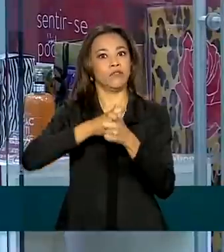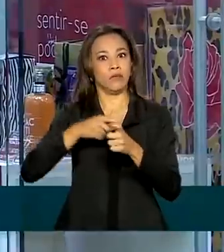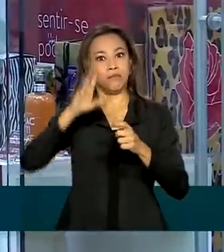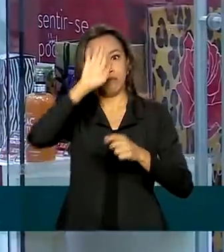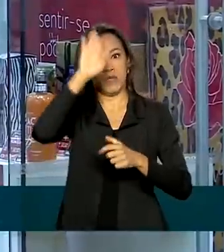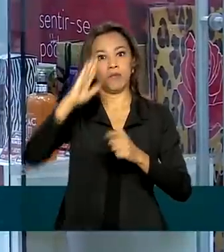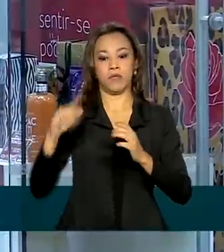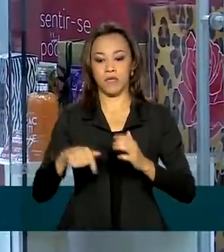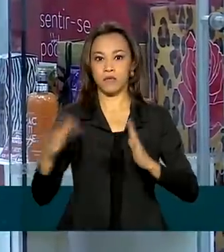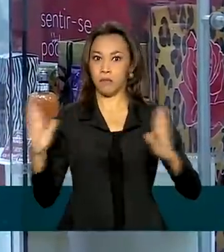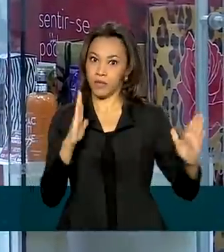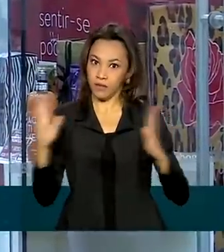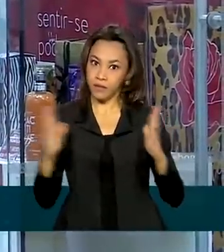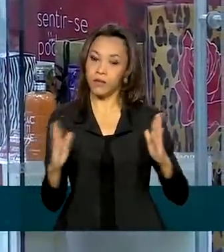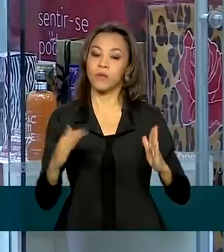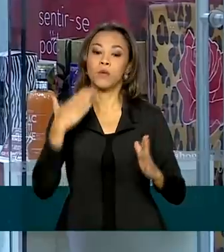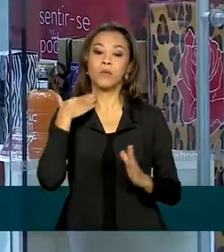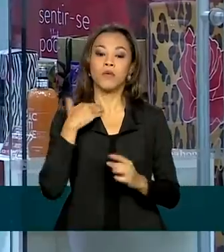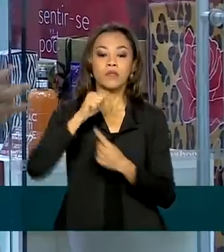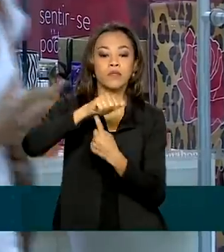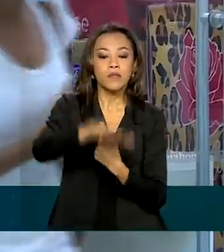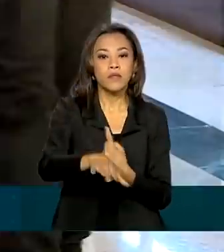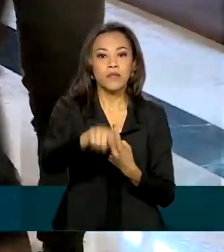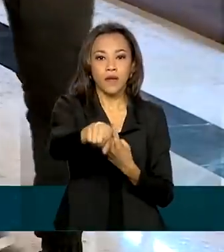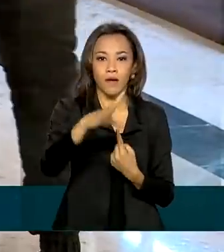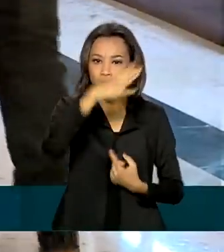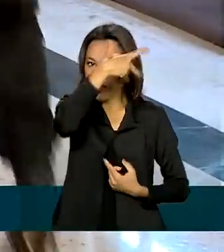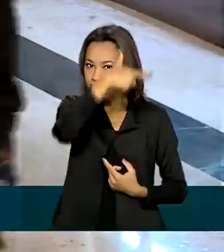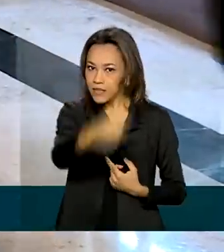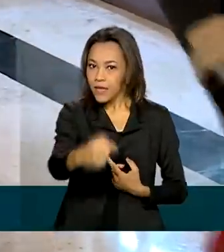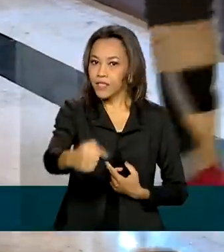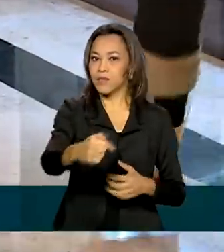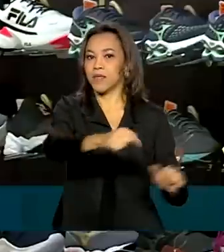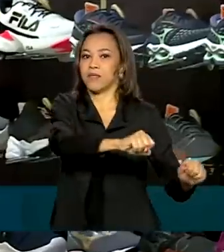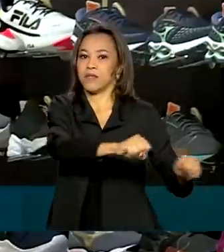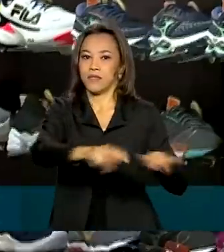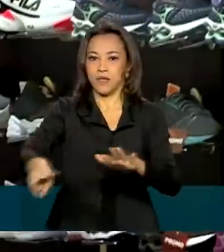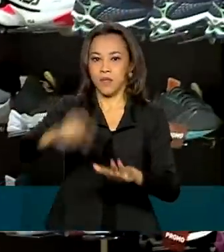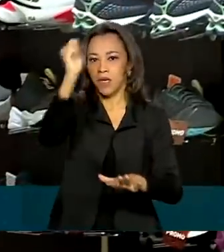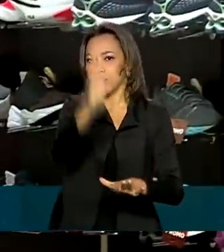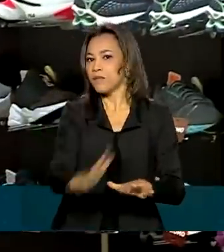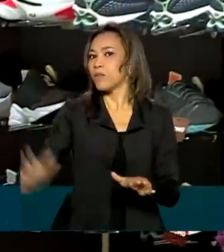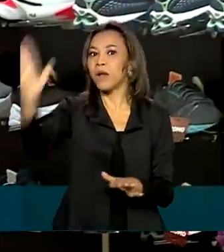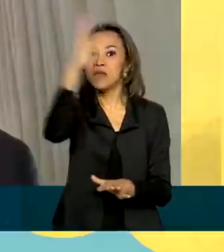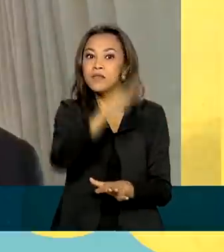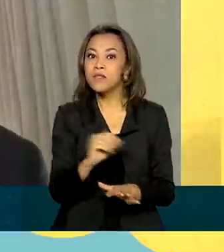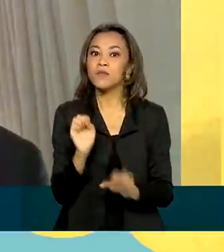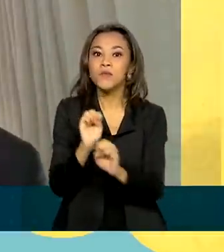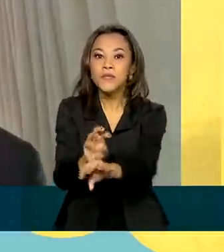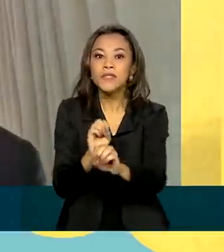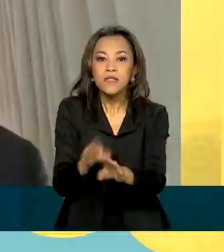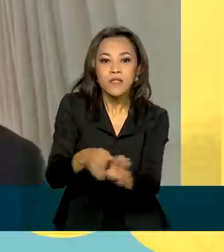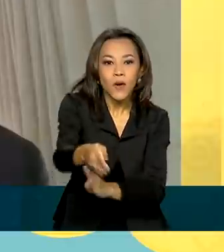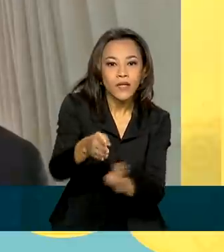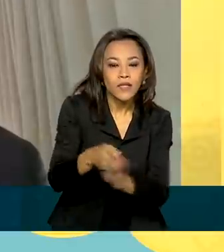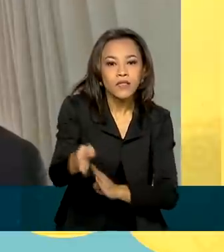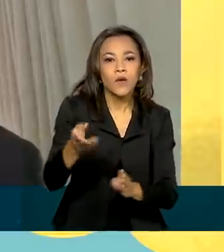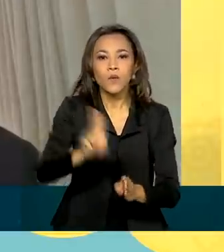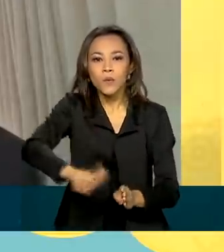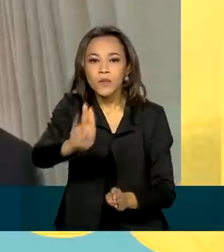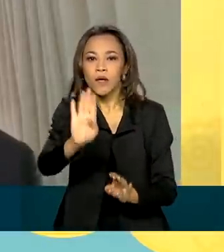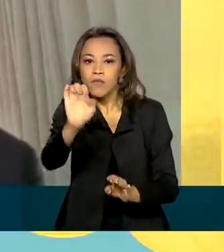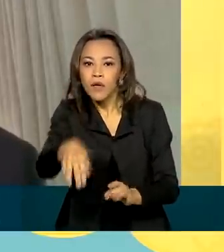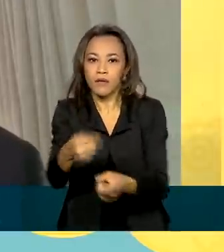de crise, o Banco Central iniciou a sétima Semana Nacional de Educação Financeira. A educação financeira é